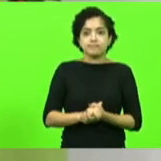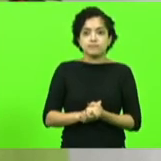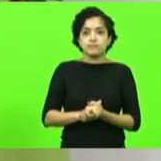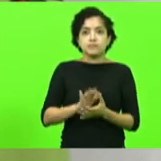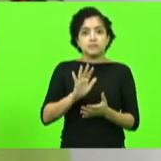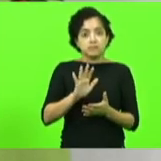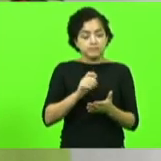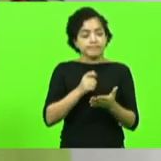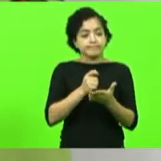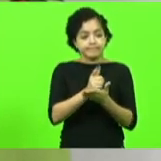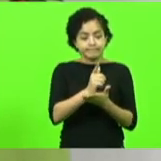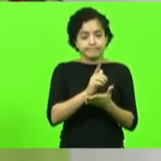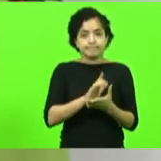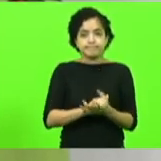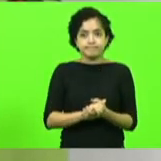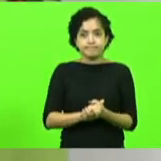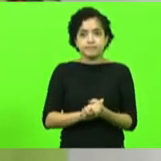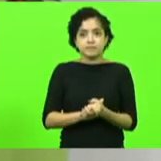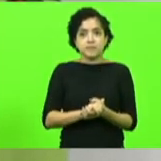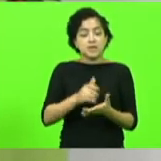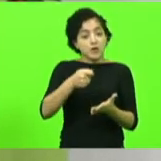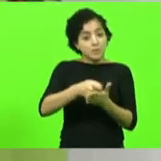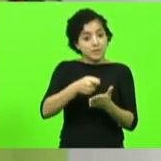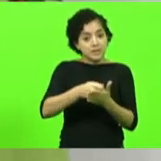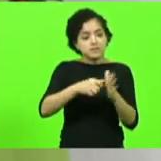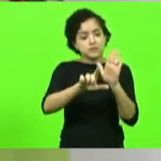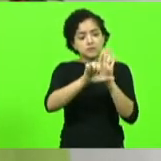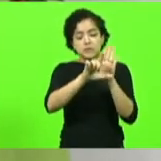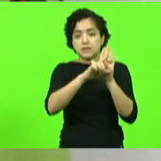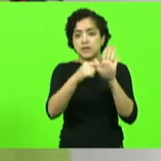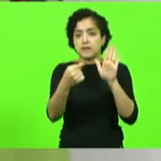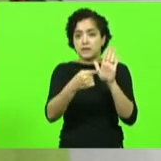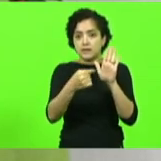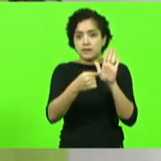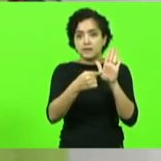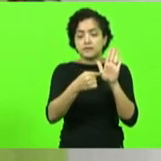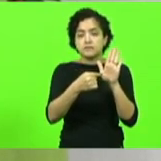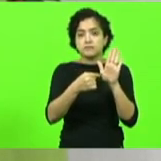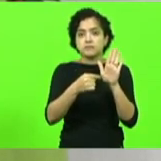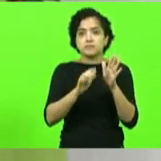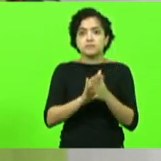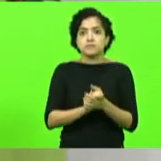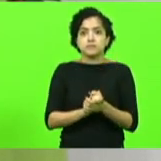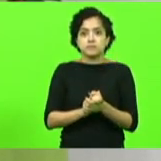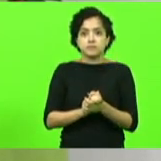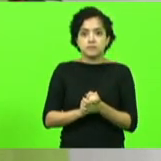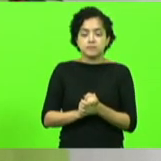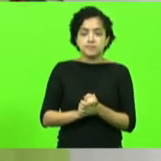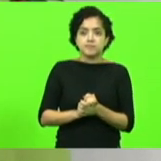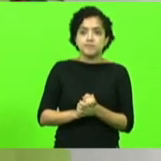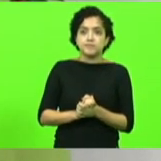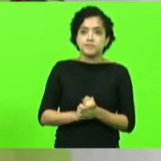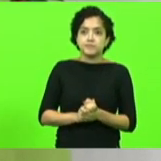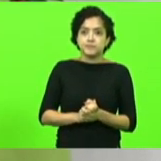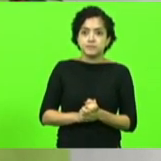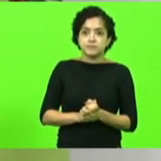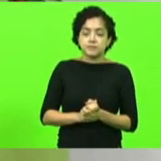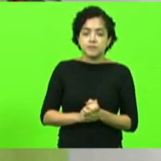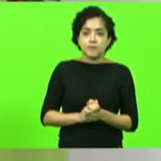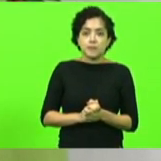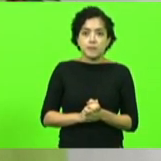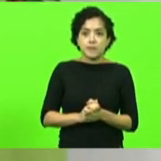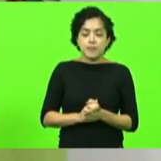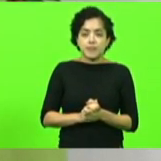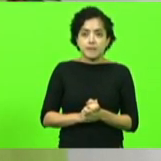vai pagar ele vai pagar porque é obrigação legal pagar mas não faça nada para minha gente não faça nada